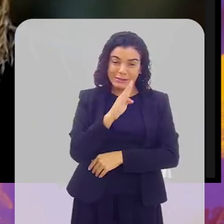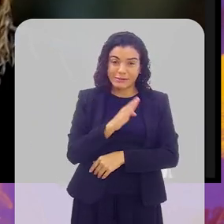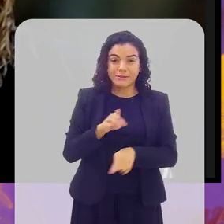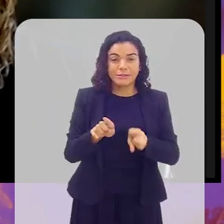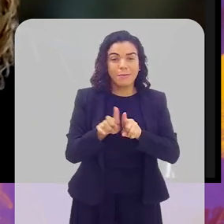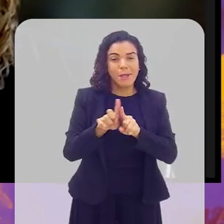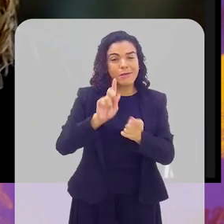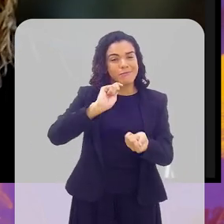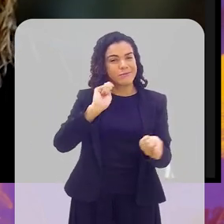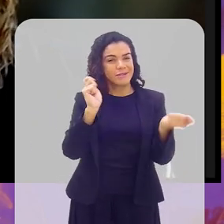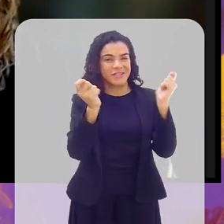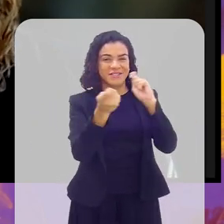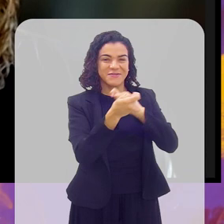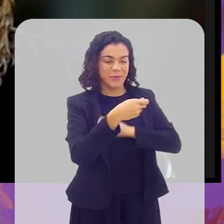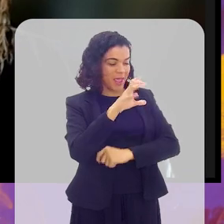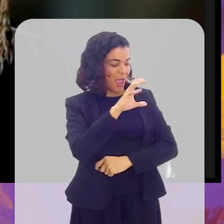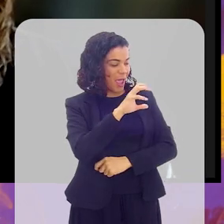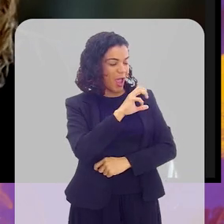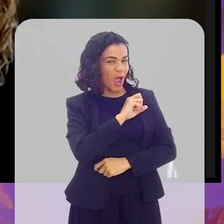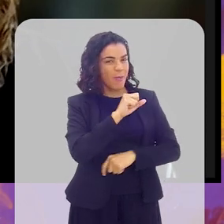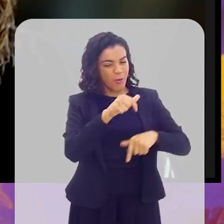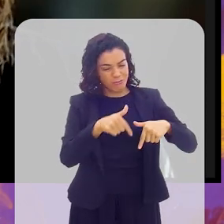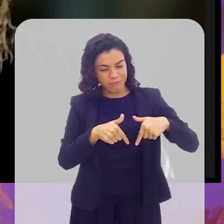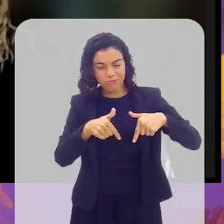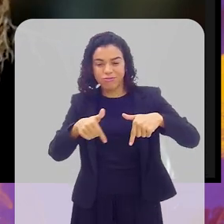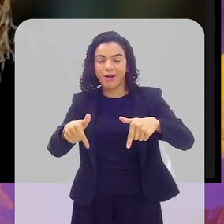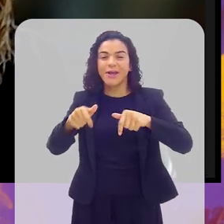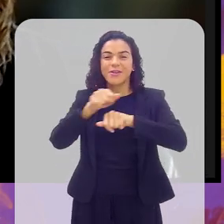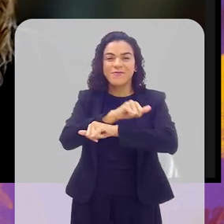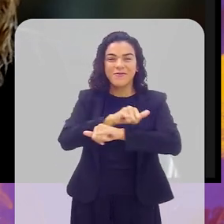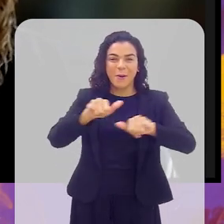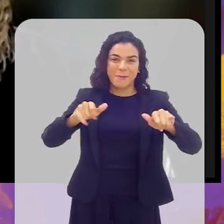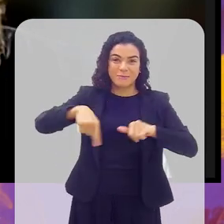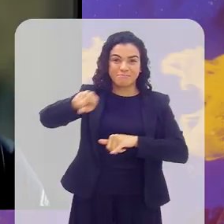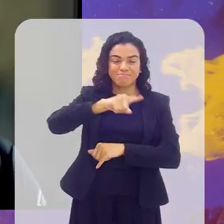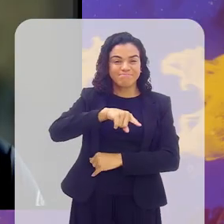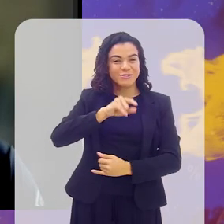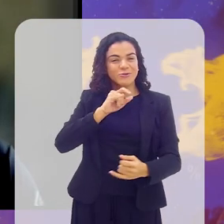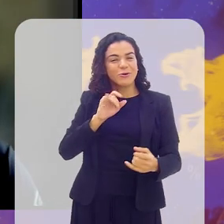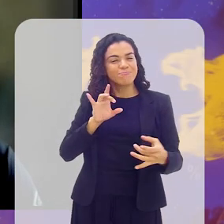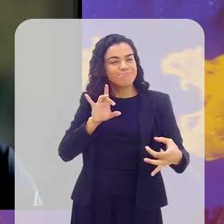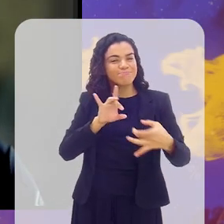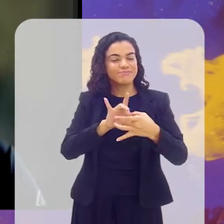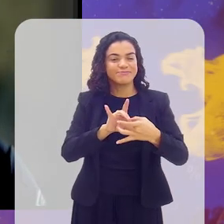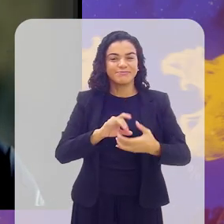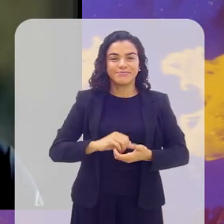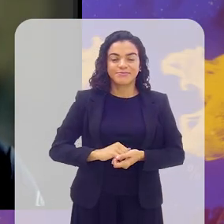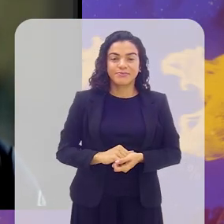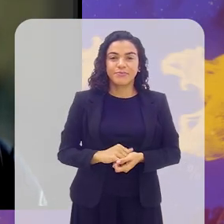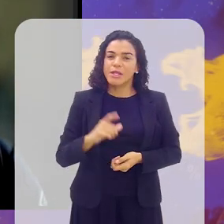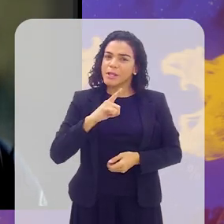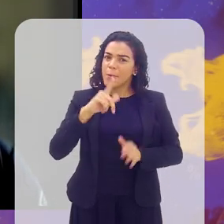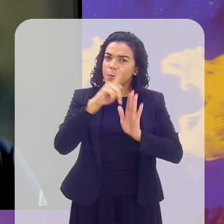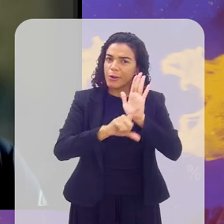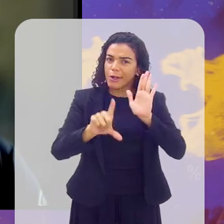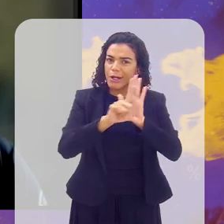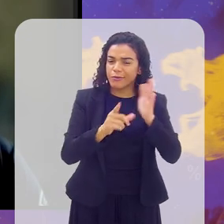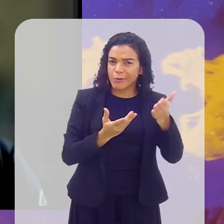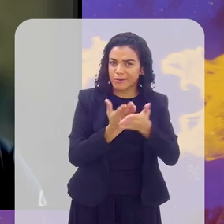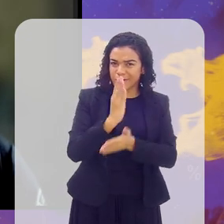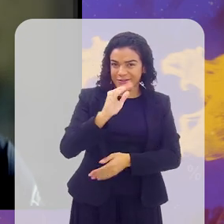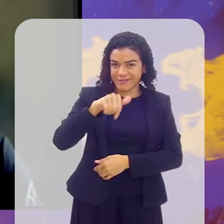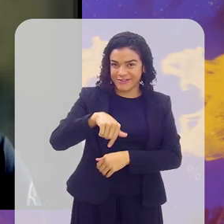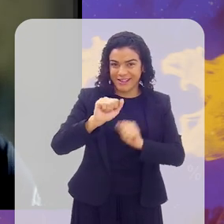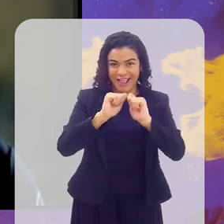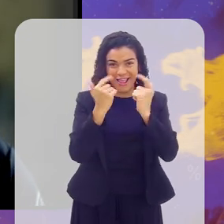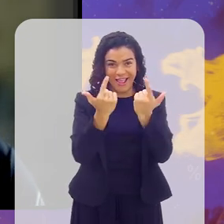estar transformando a minha paixão em informações para novos adeptos. Deputado, o senhor teve o projeto de lei que foi aprovado aqui na